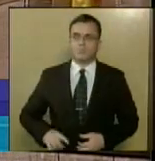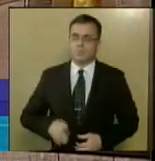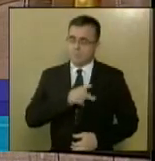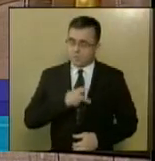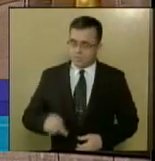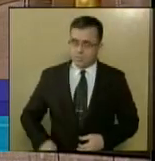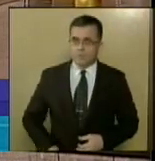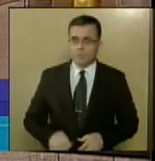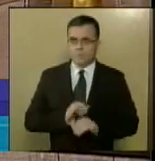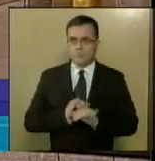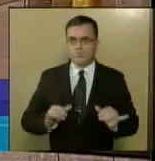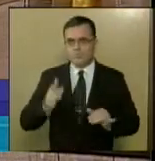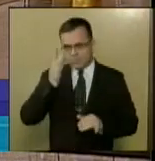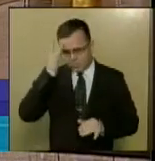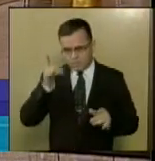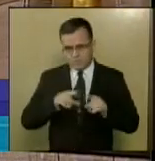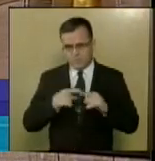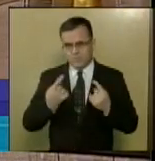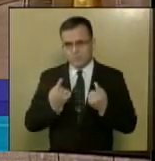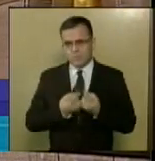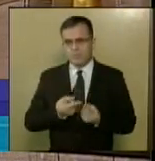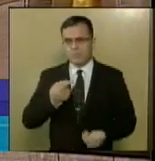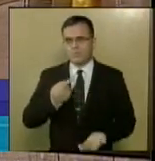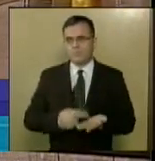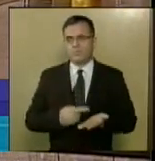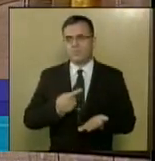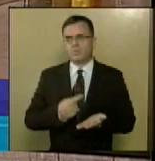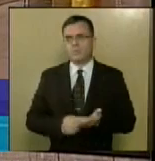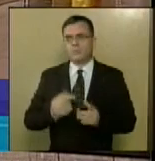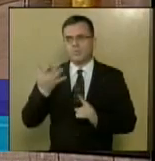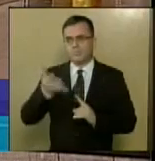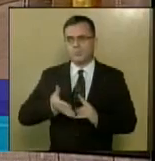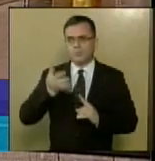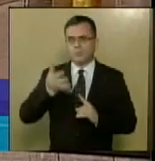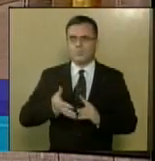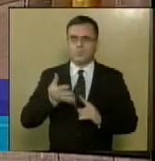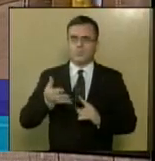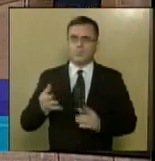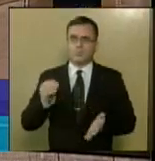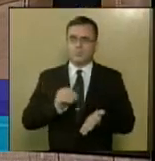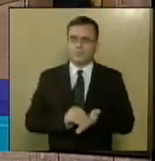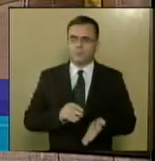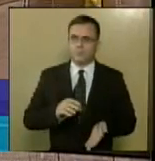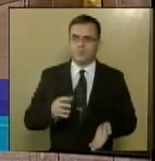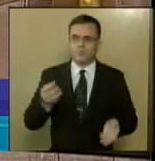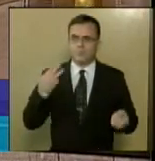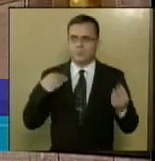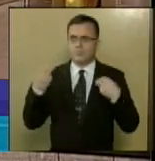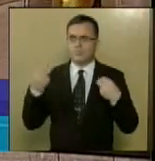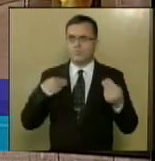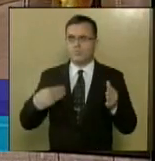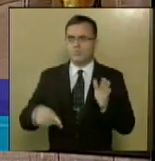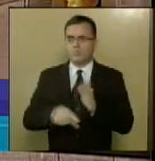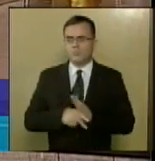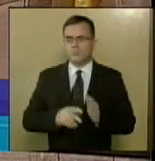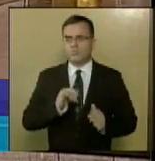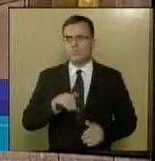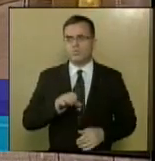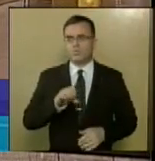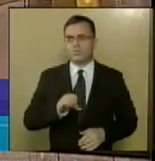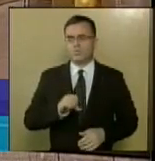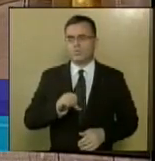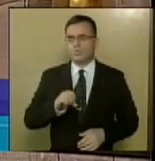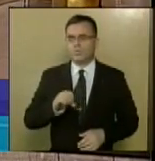comunicou que amanhã o grande expediente será ocupado para a palestra com o capitão dos portos de Sergipe, capitão da fragata João Batista